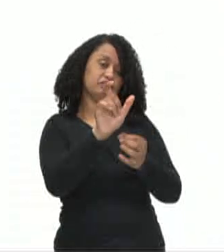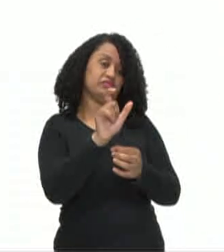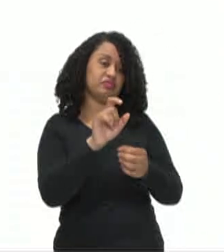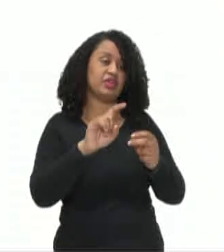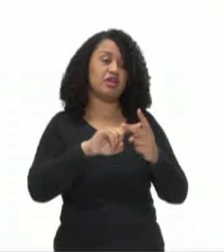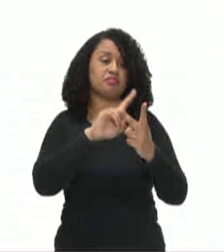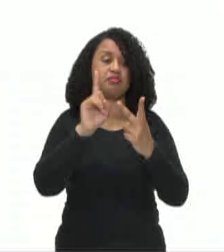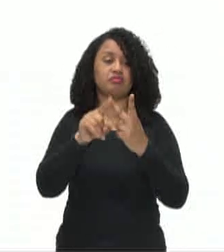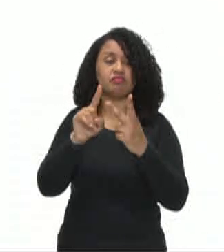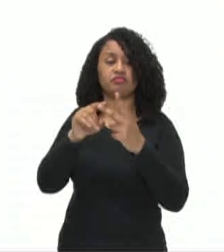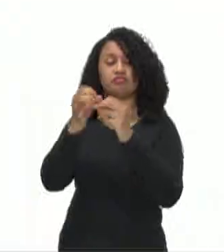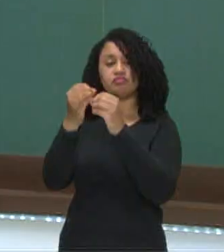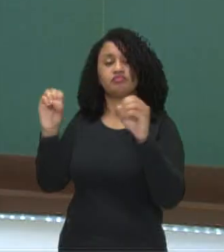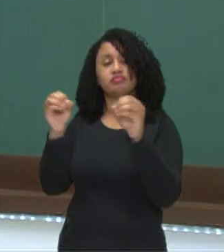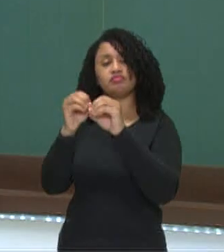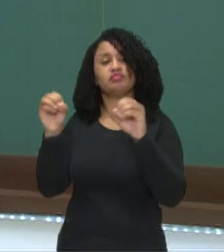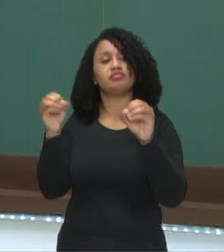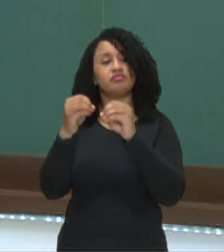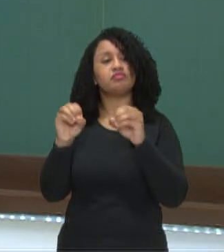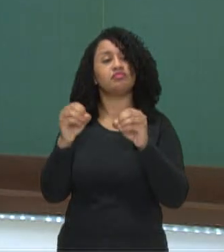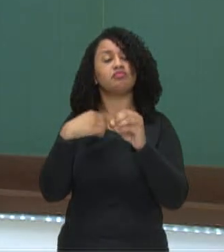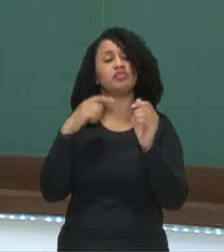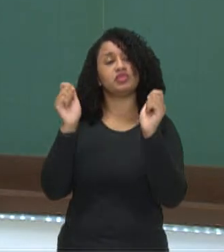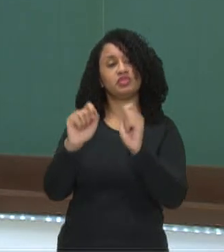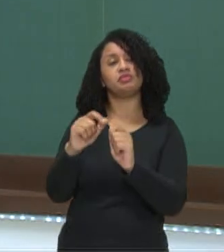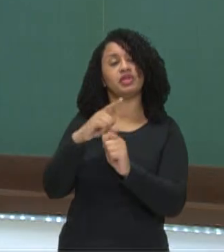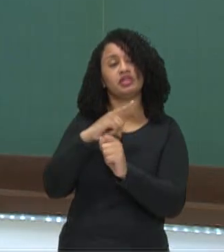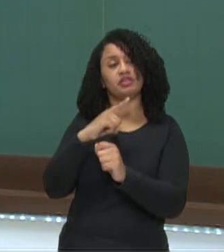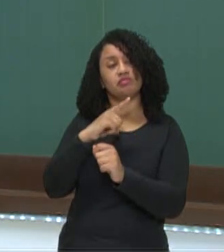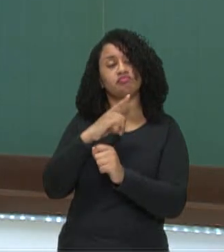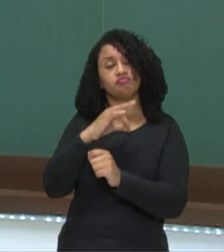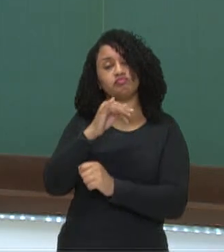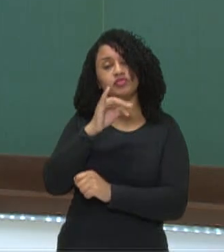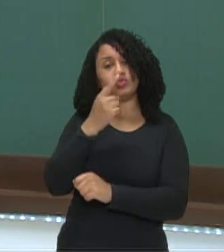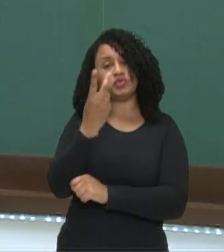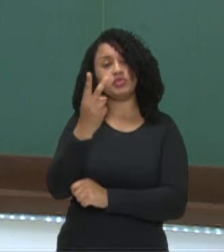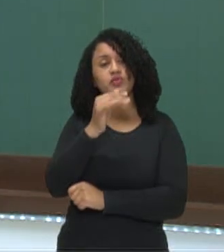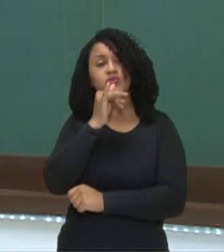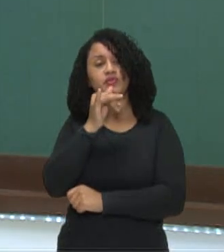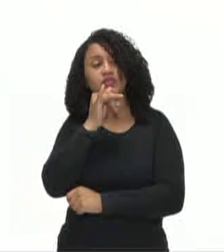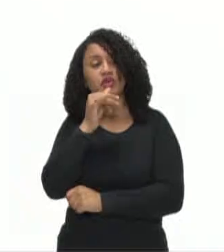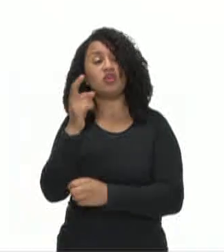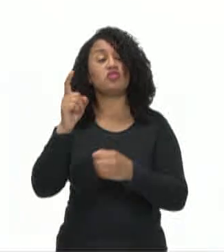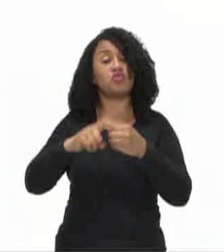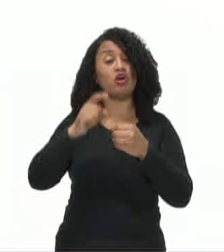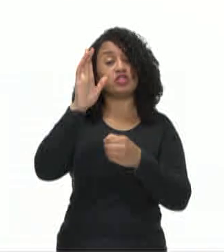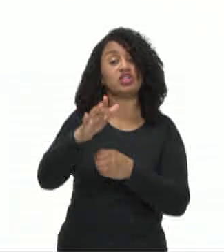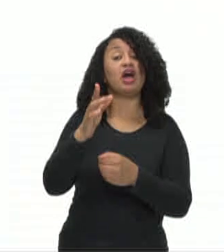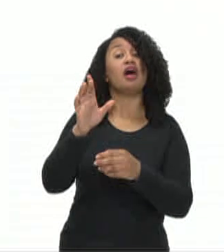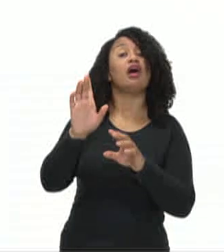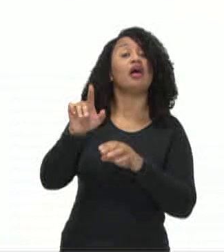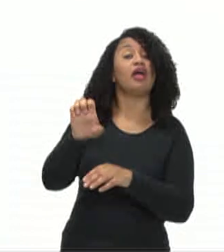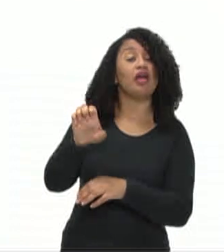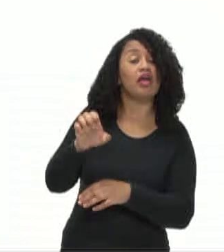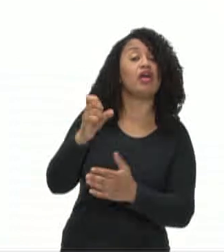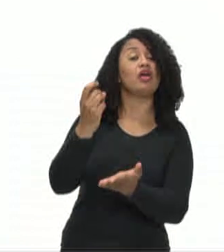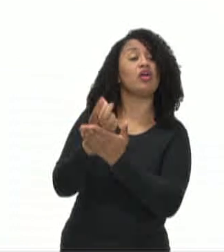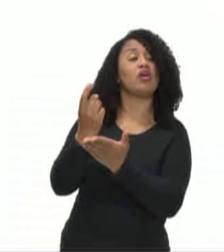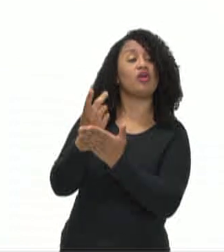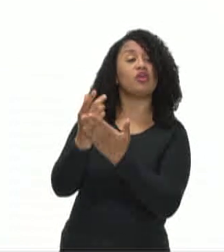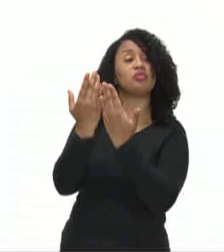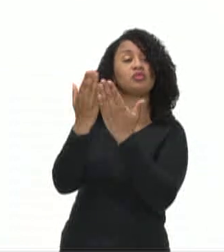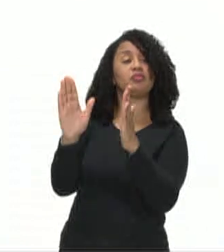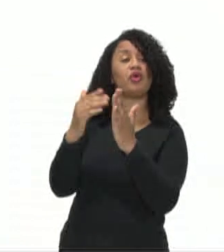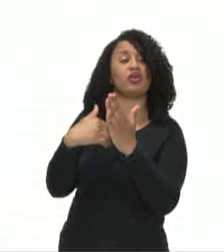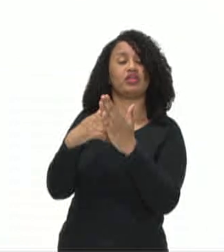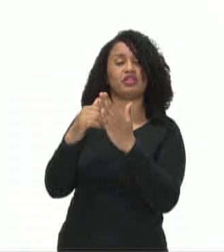Já na segunda possibilidade, no segundo exemplo, voltem já e comprem uma porta de tela. Temos